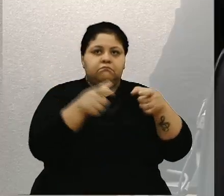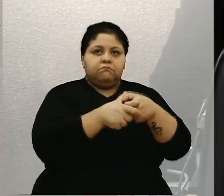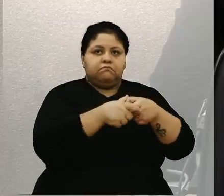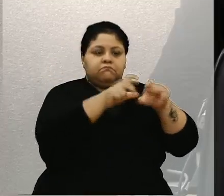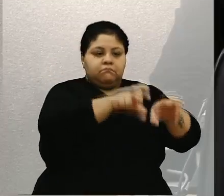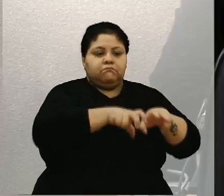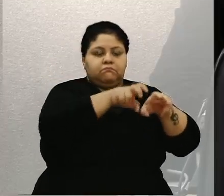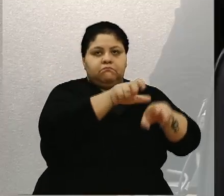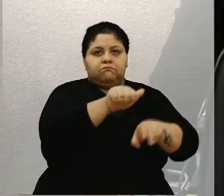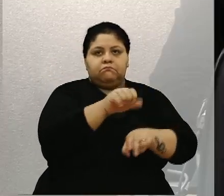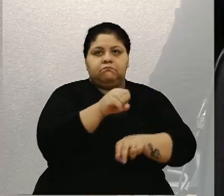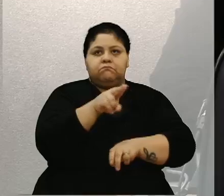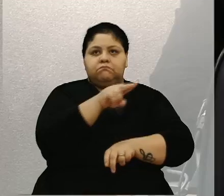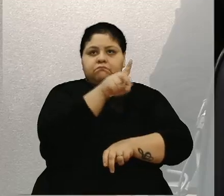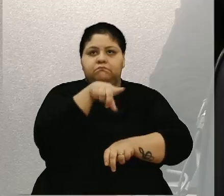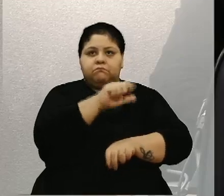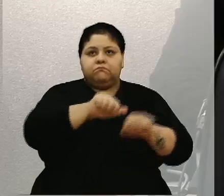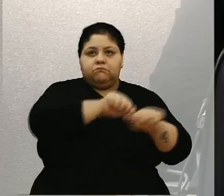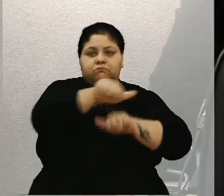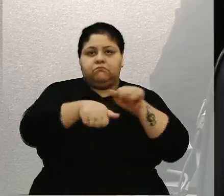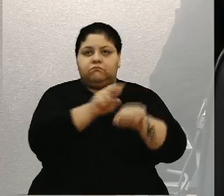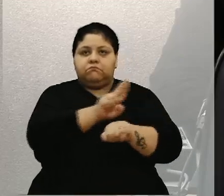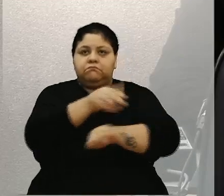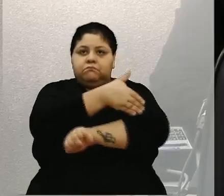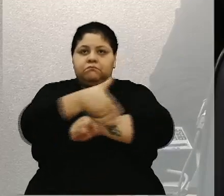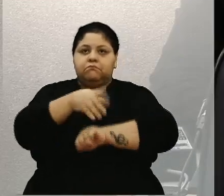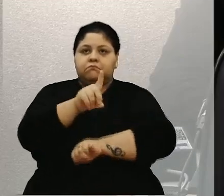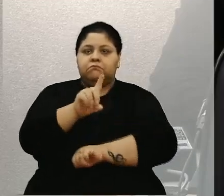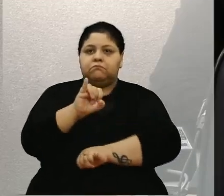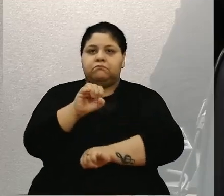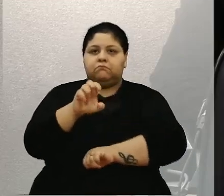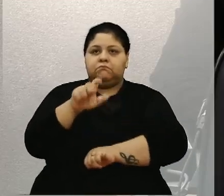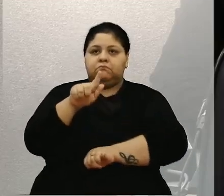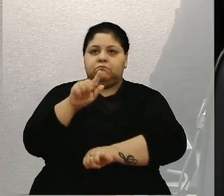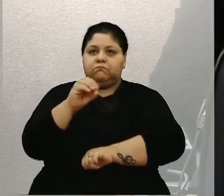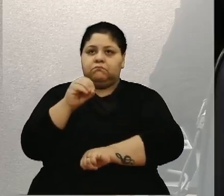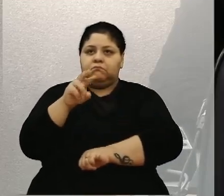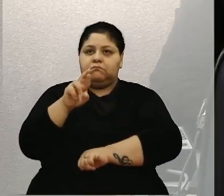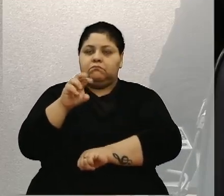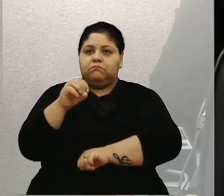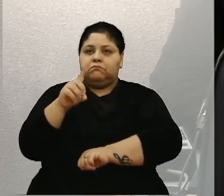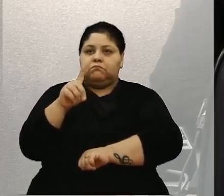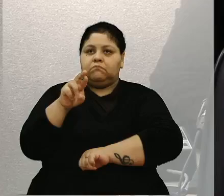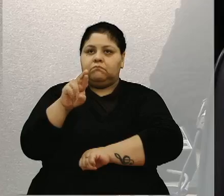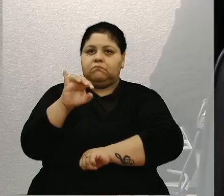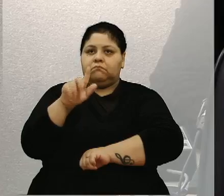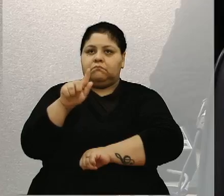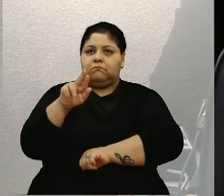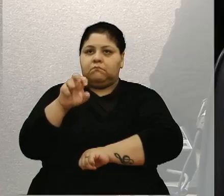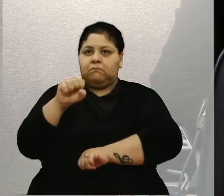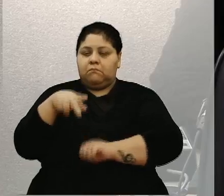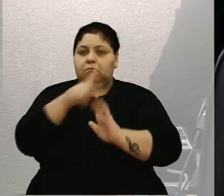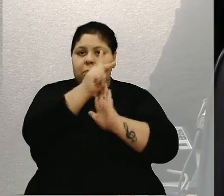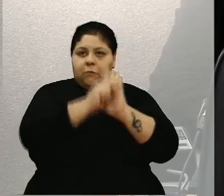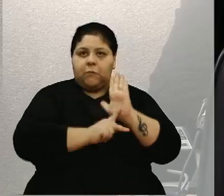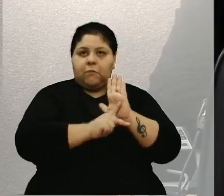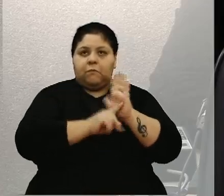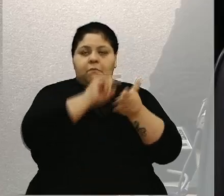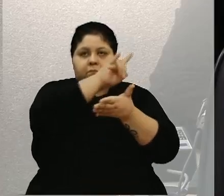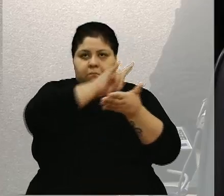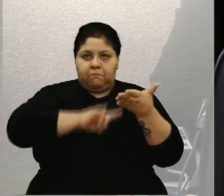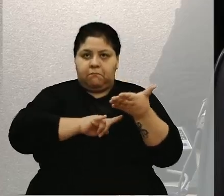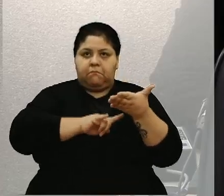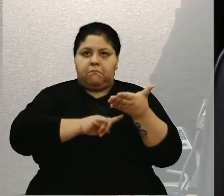Fazenda Souza, com o nome de Rua Diego do Nascimento Rodrigues. O projeto traz documentos que